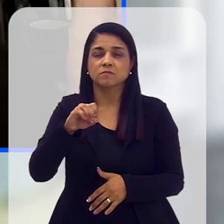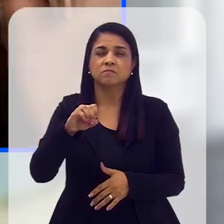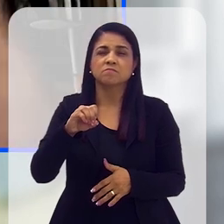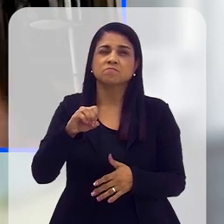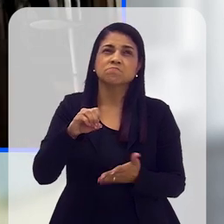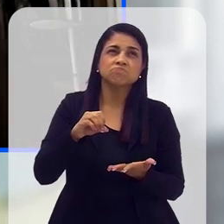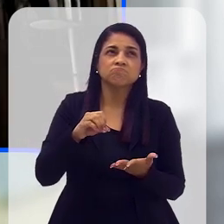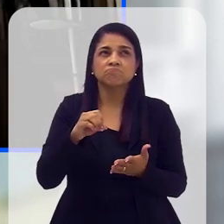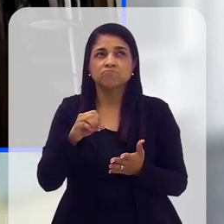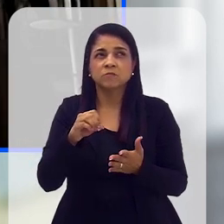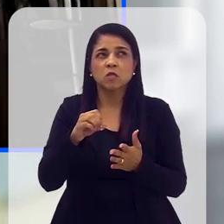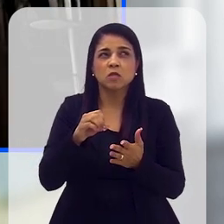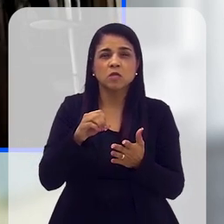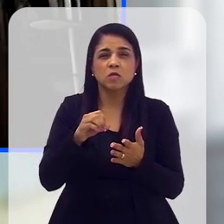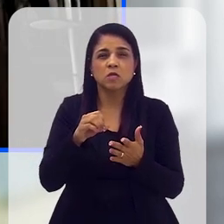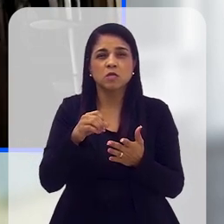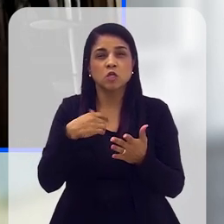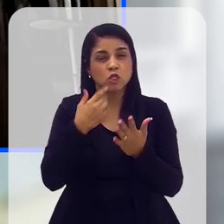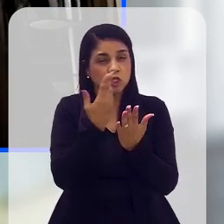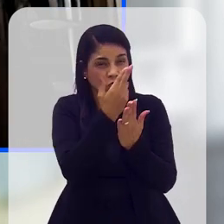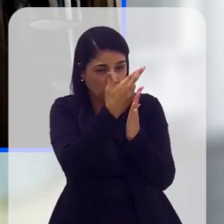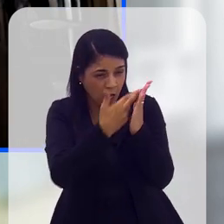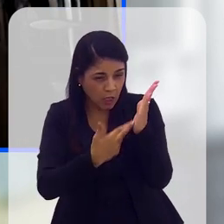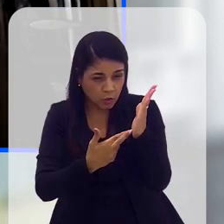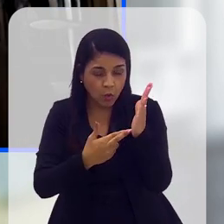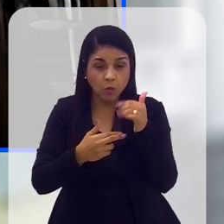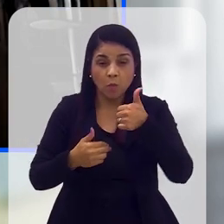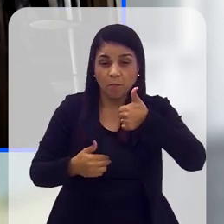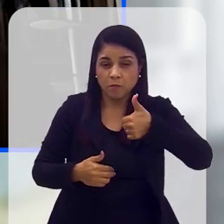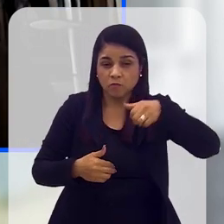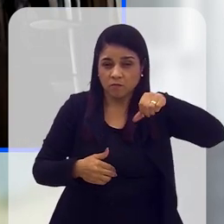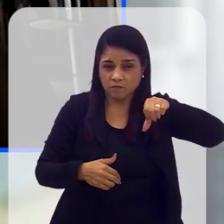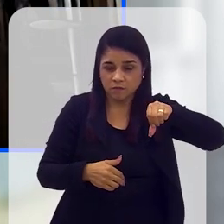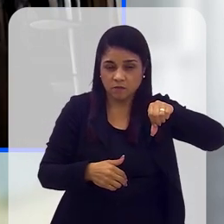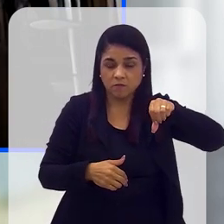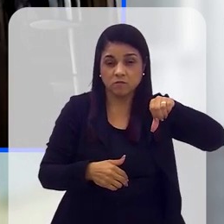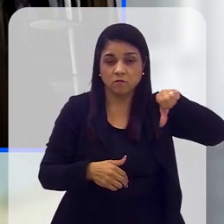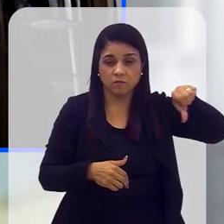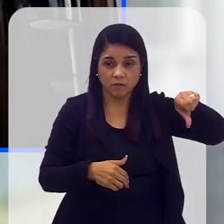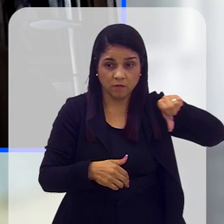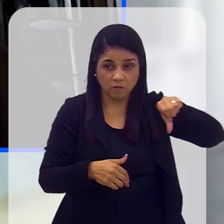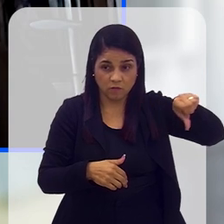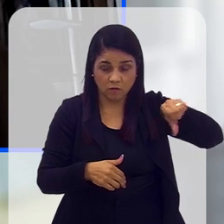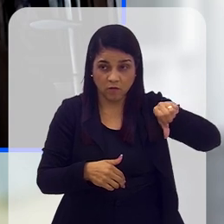digamos, do último elinho, de 1998 a 1999,